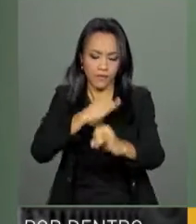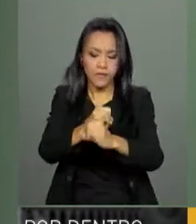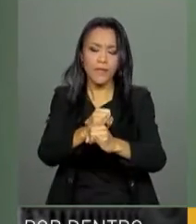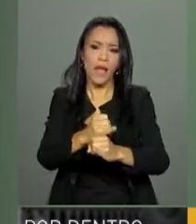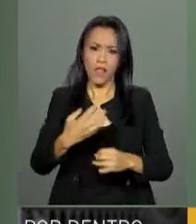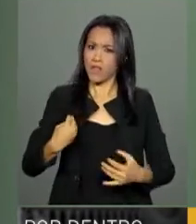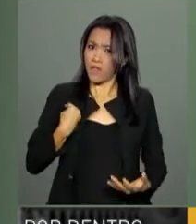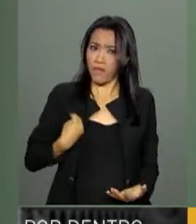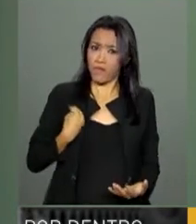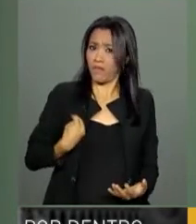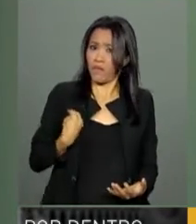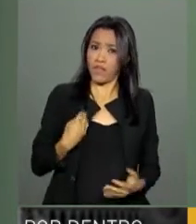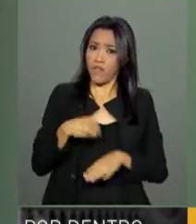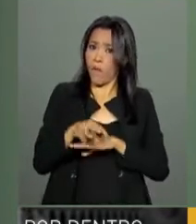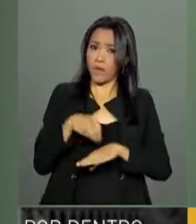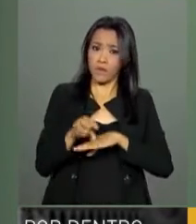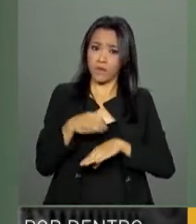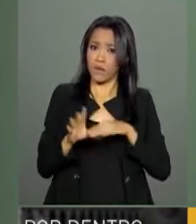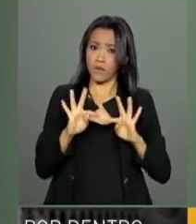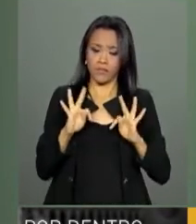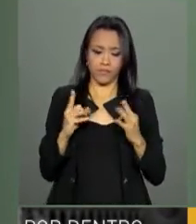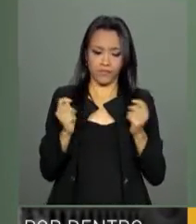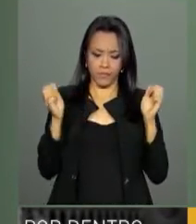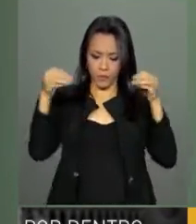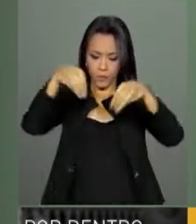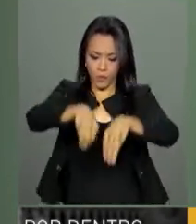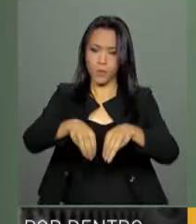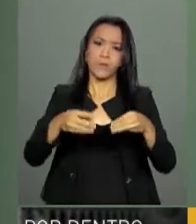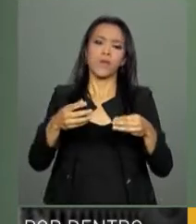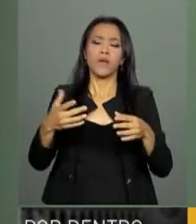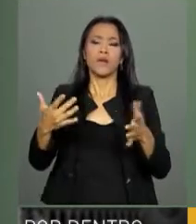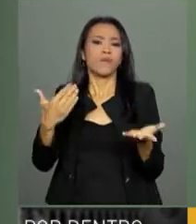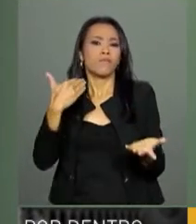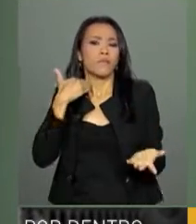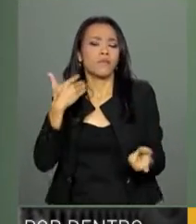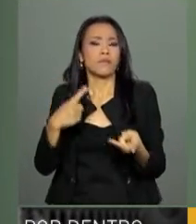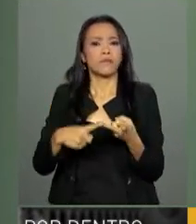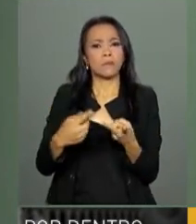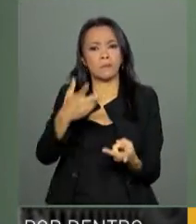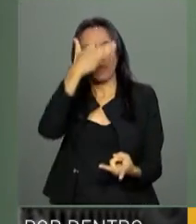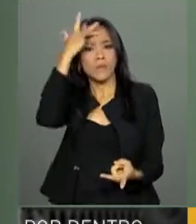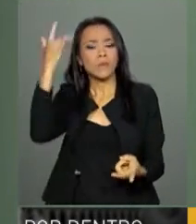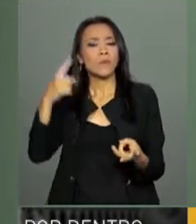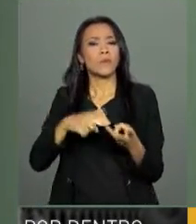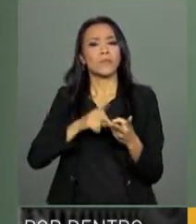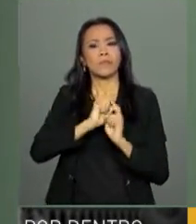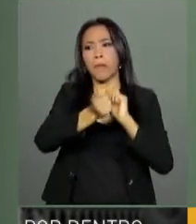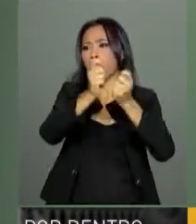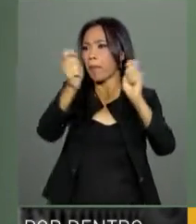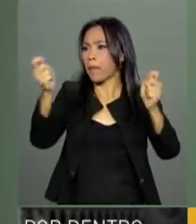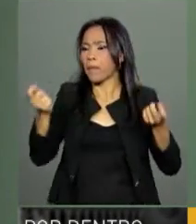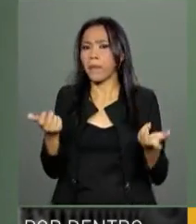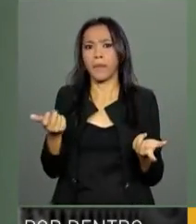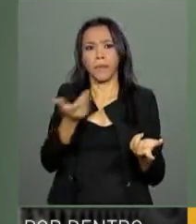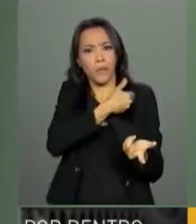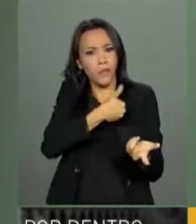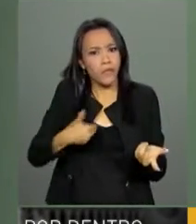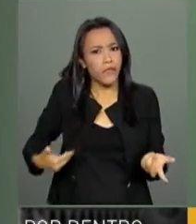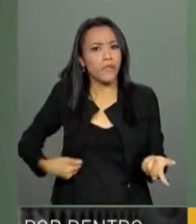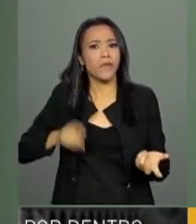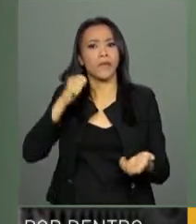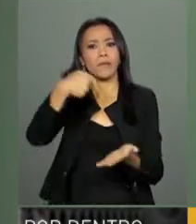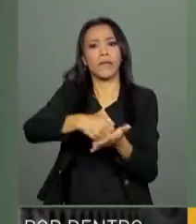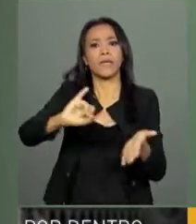transita diariamente, é aí que nós nos relacionamos com pessoas, com os bancos, com as contas que temos que pagar, com o governo pagando